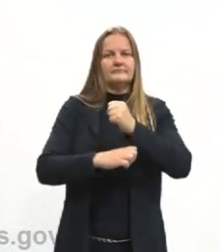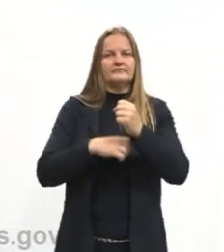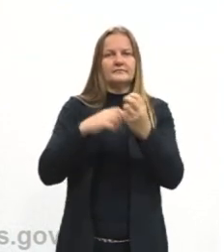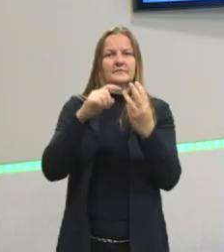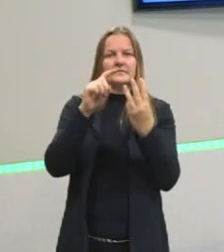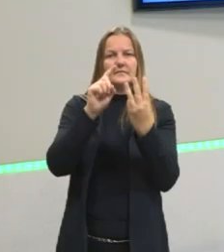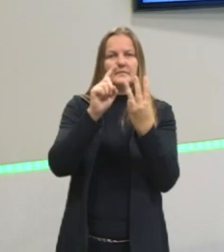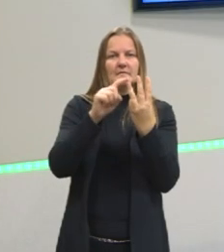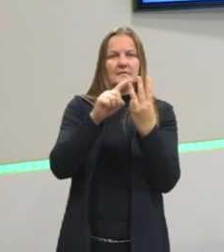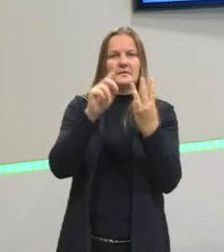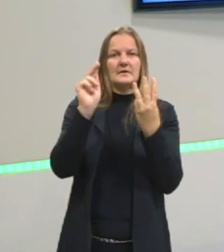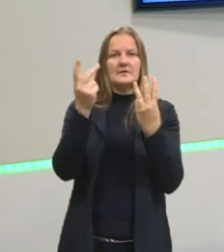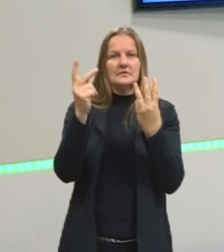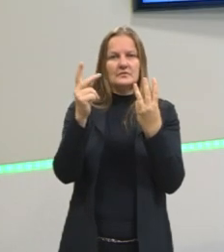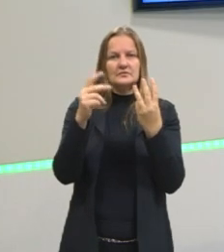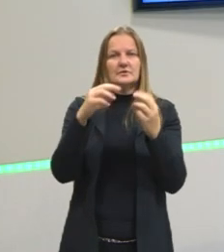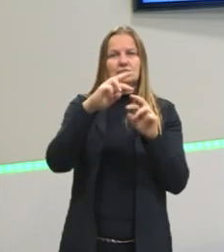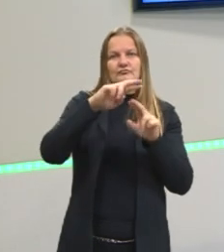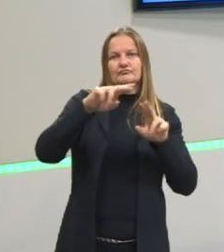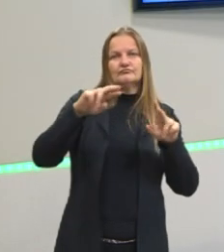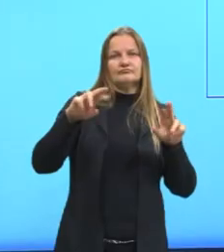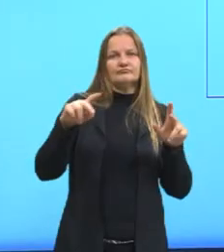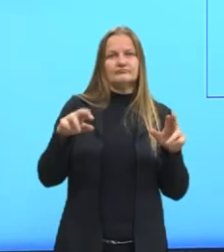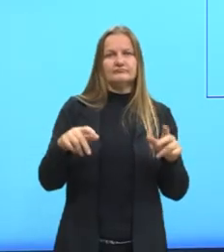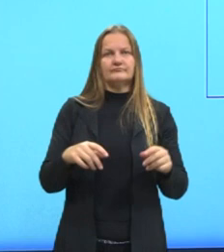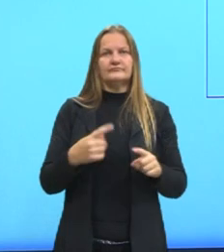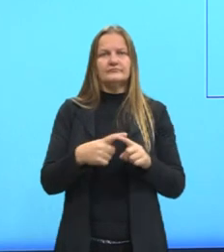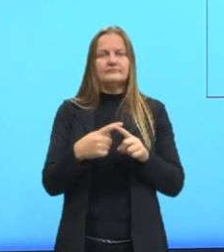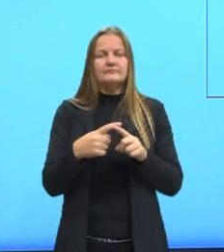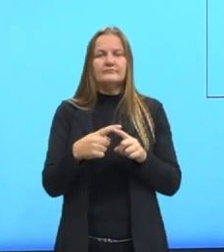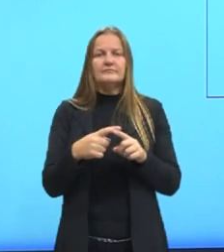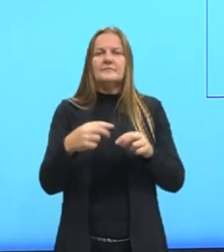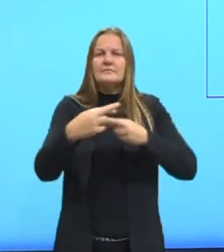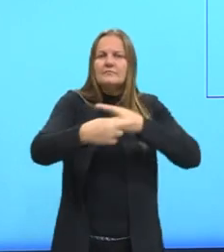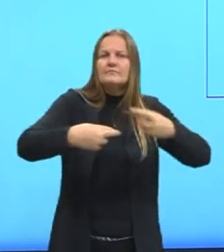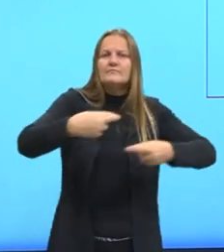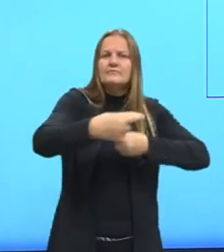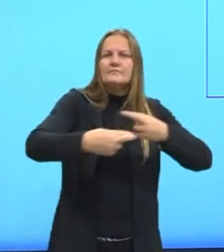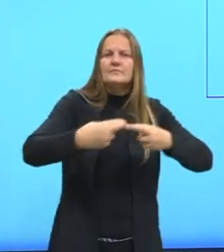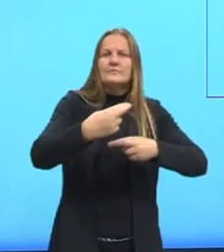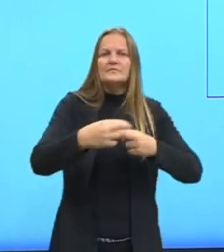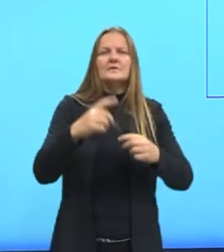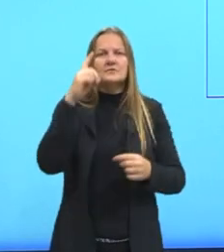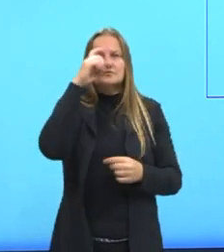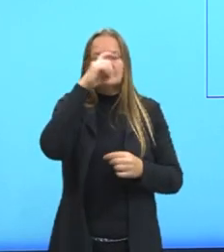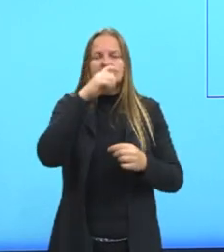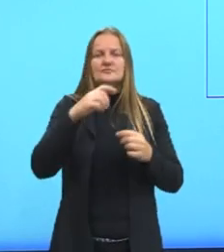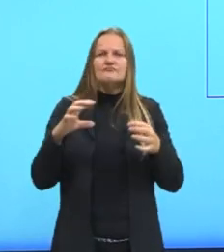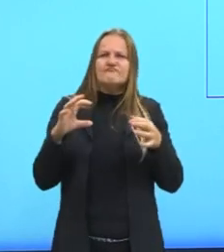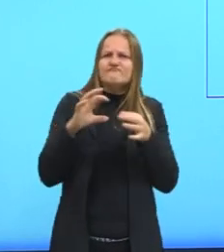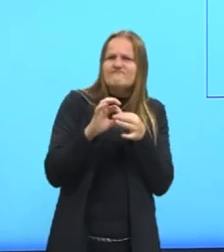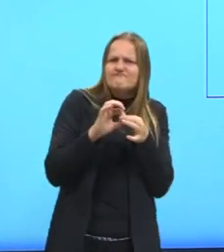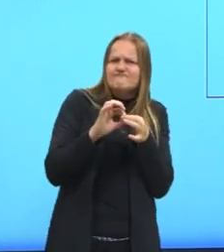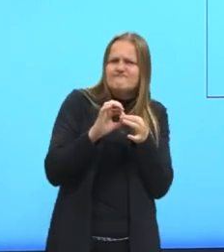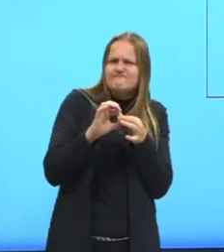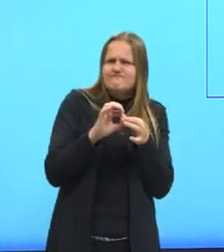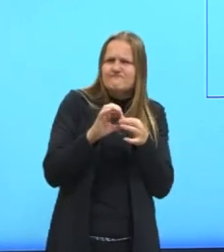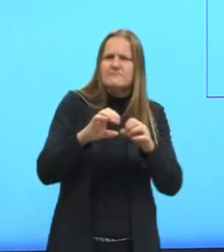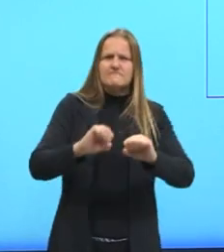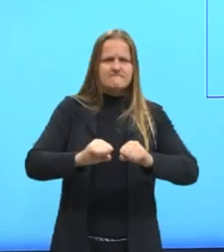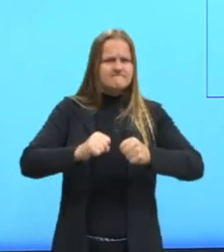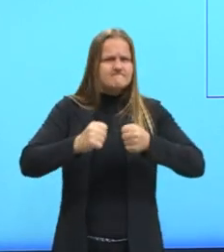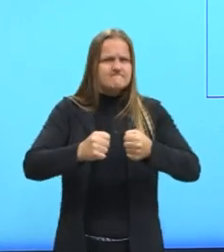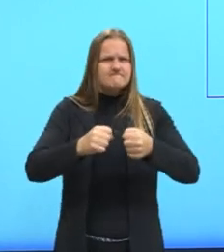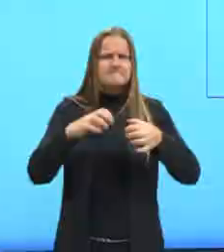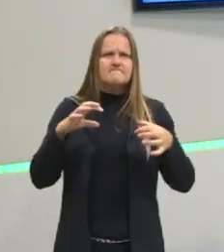hidrogênio e eles é muito grande, o que torna essa interação mais difícil de ser rompida, ela se torna mais forte.